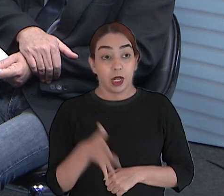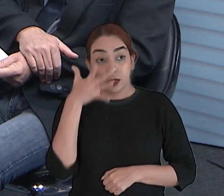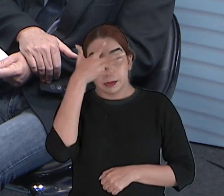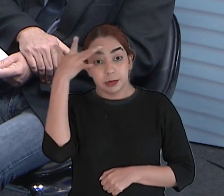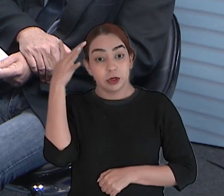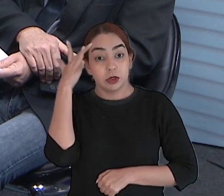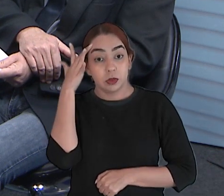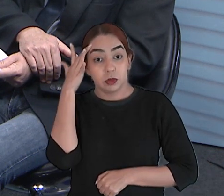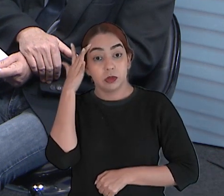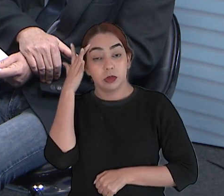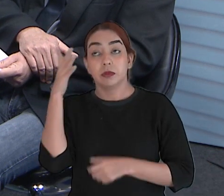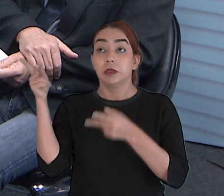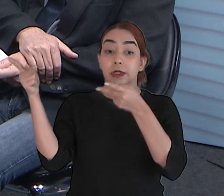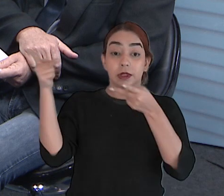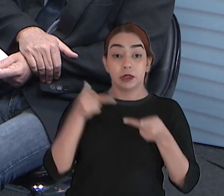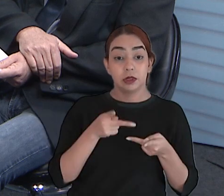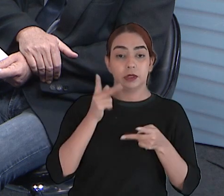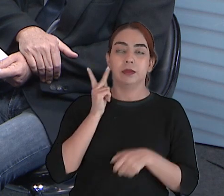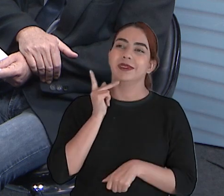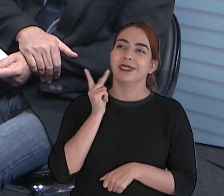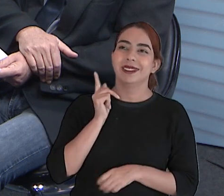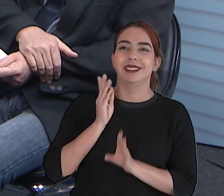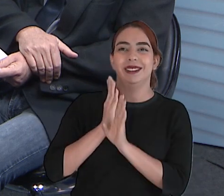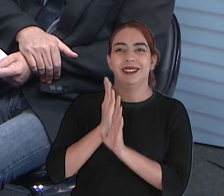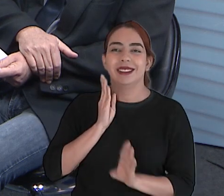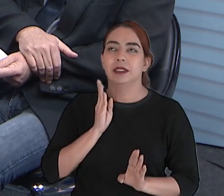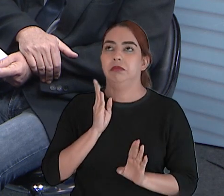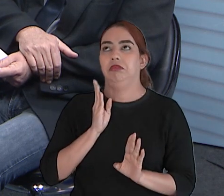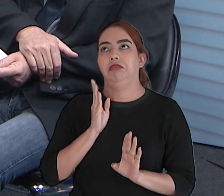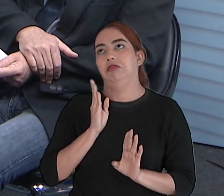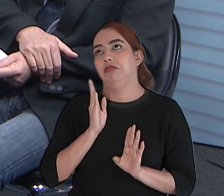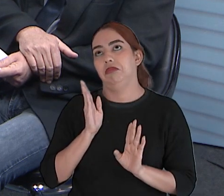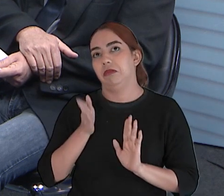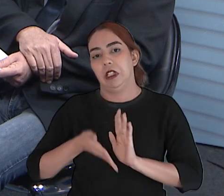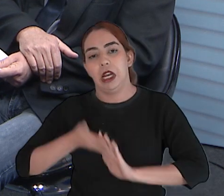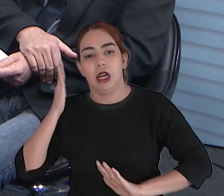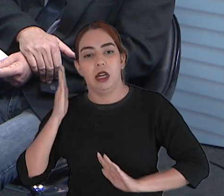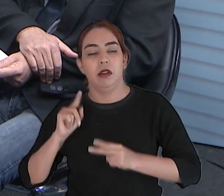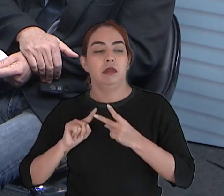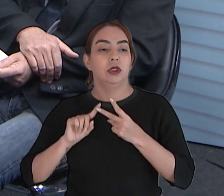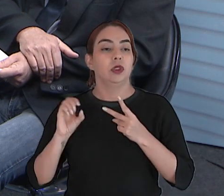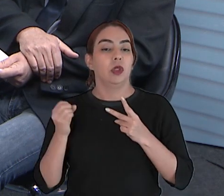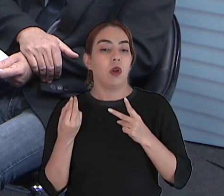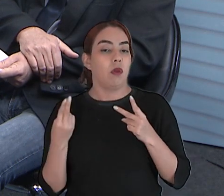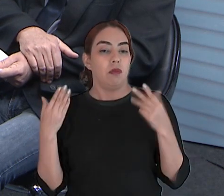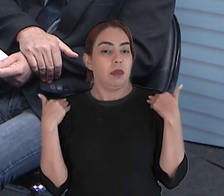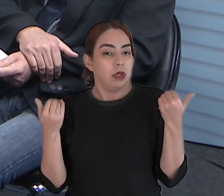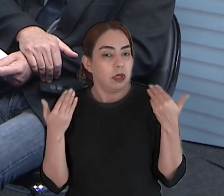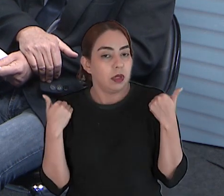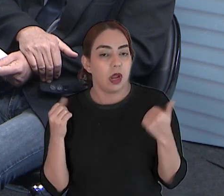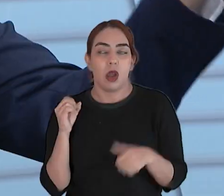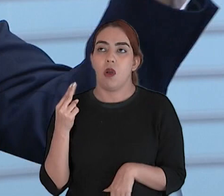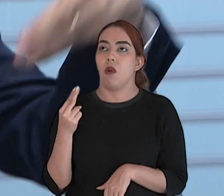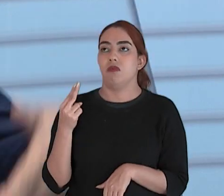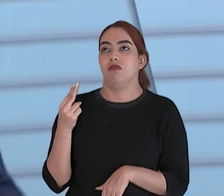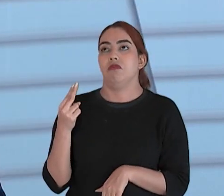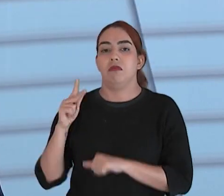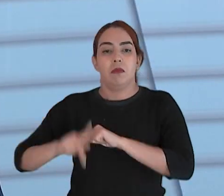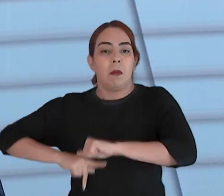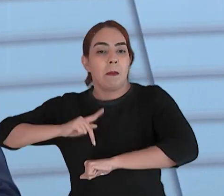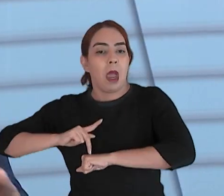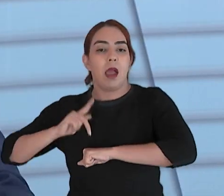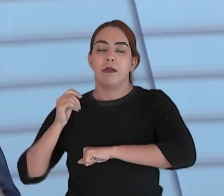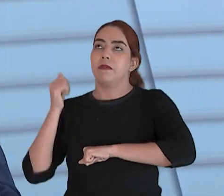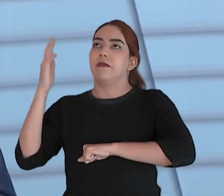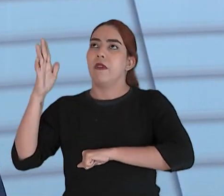a fortaleza seja aqueles que moravam e vieram para passear como é o caso desse seu amigo ou aquele que morou sempre fora mas